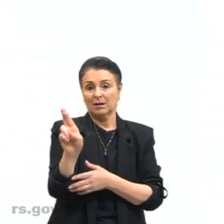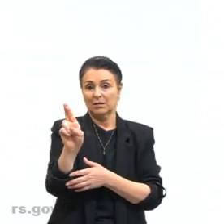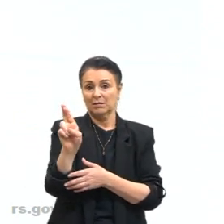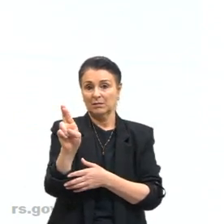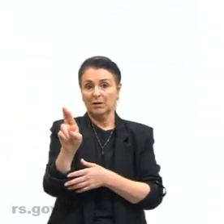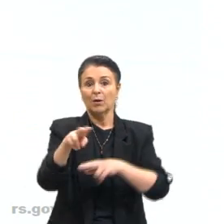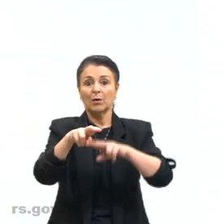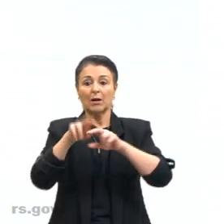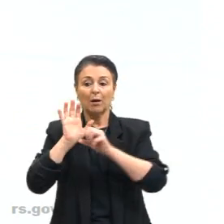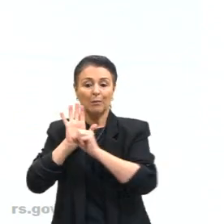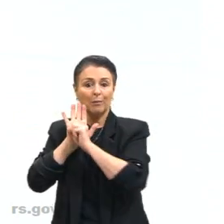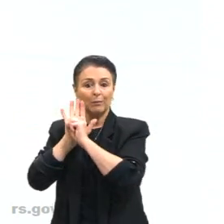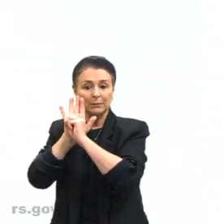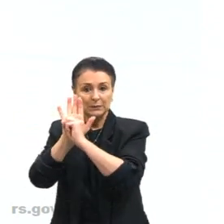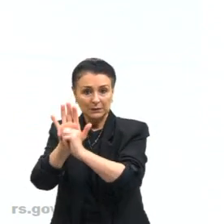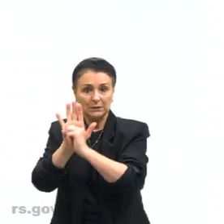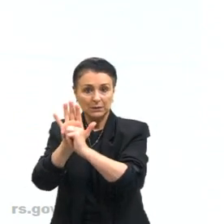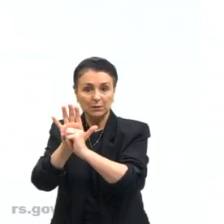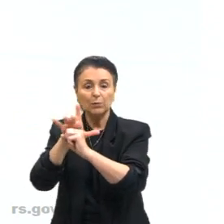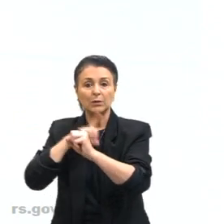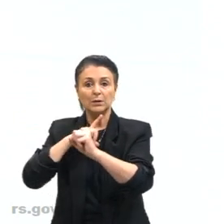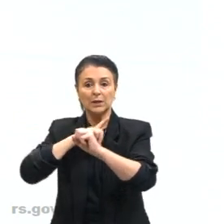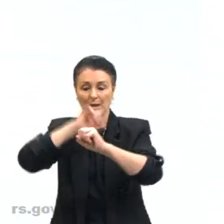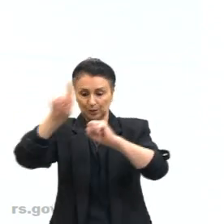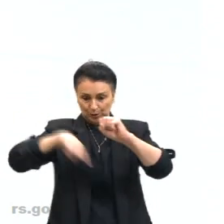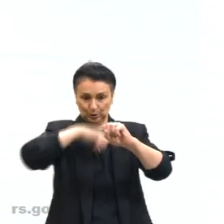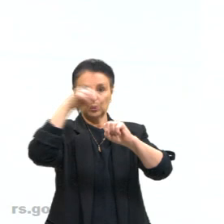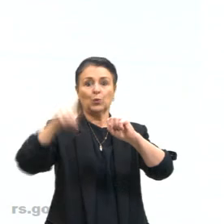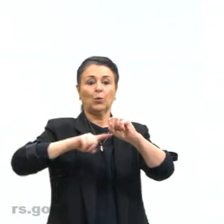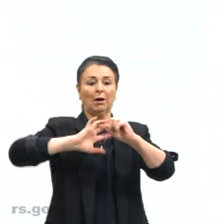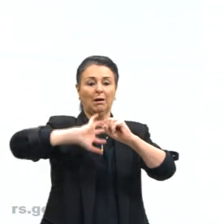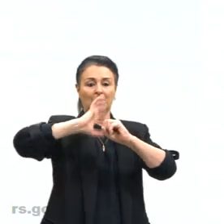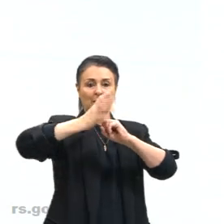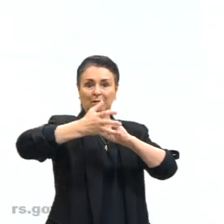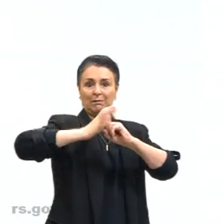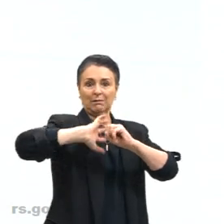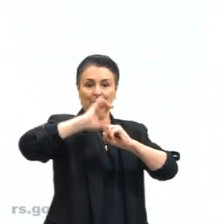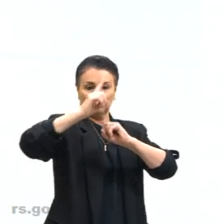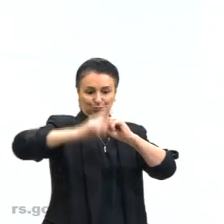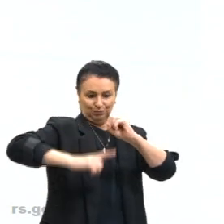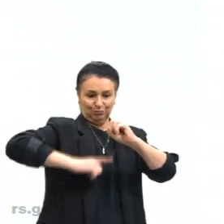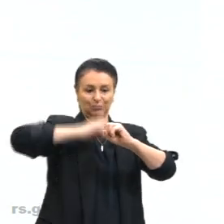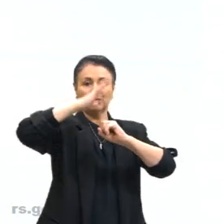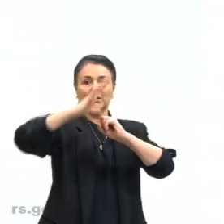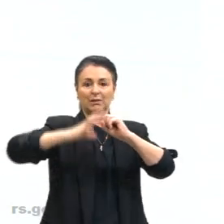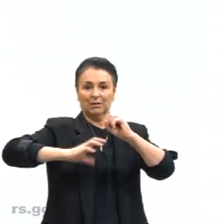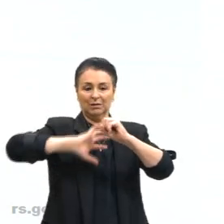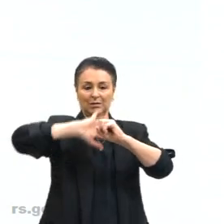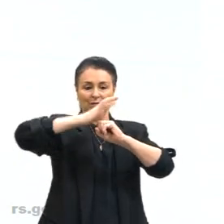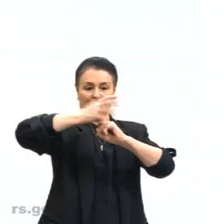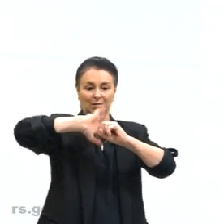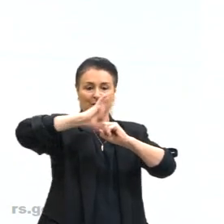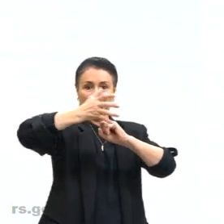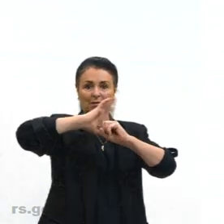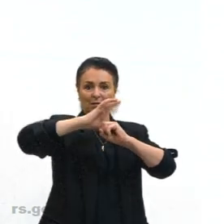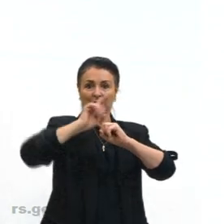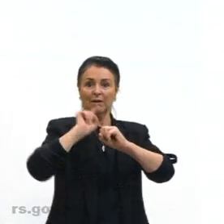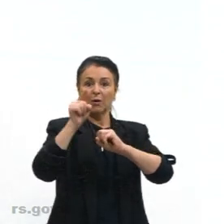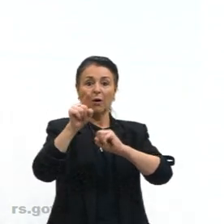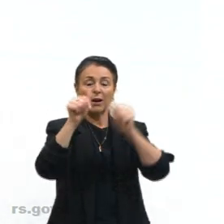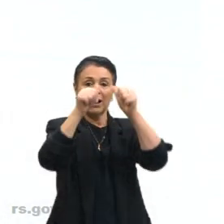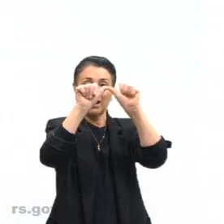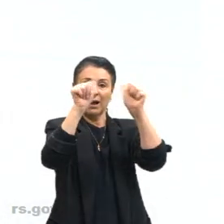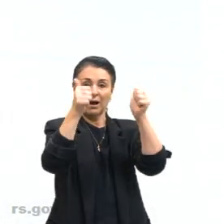pressão definidas que circulam pela atmosfera. Olha essa imagem aqui, ó, essa imagem aqui é a formação